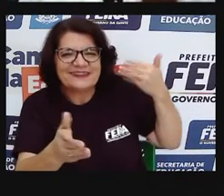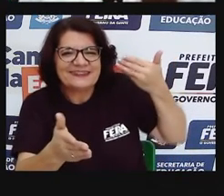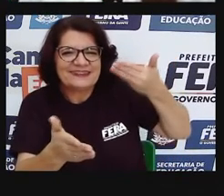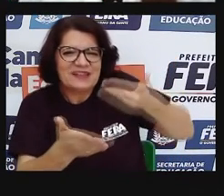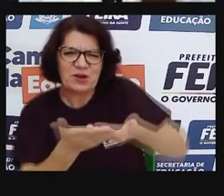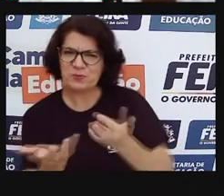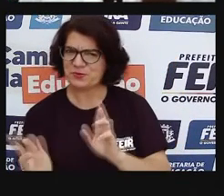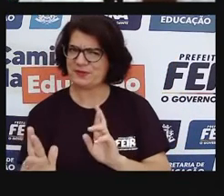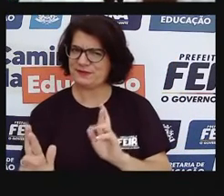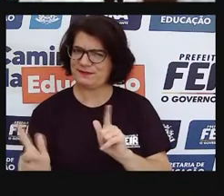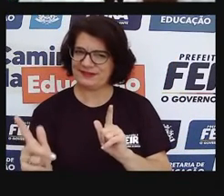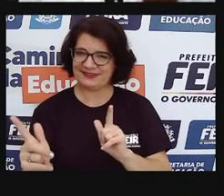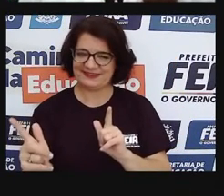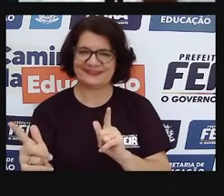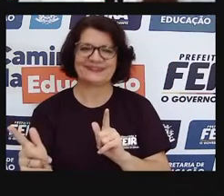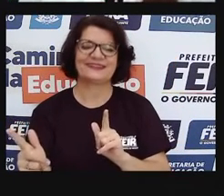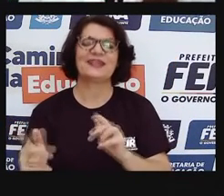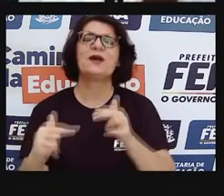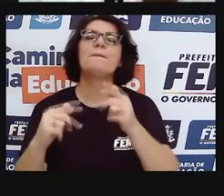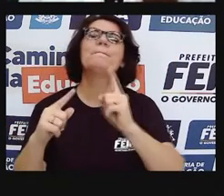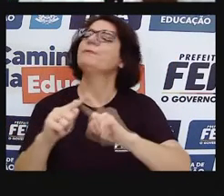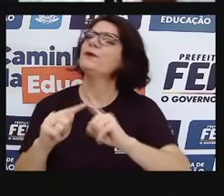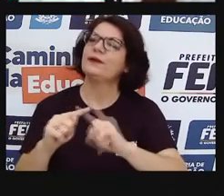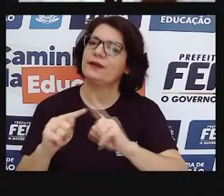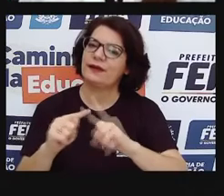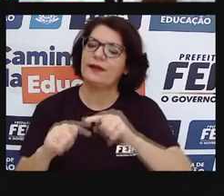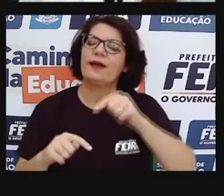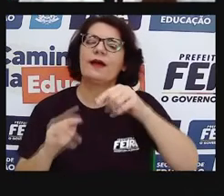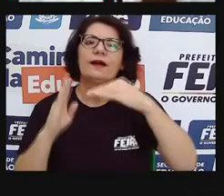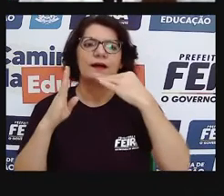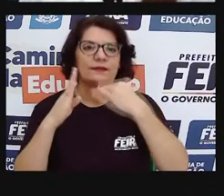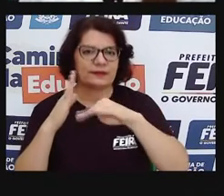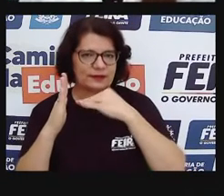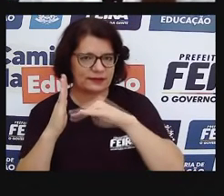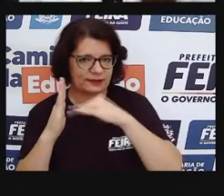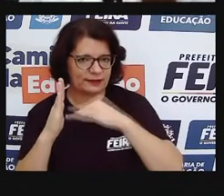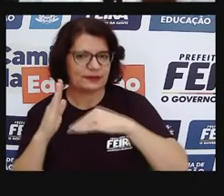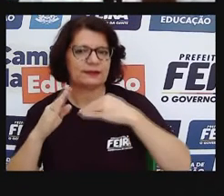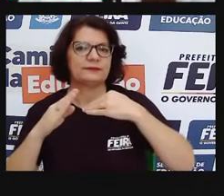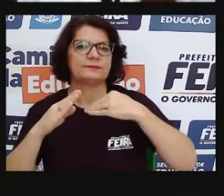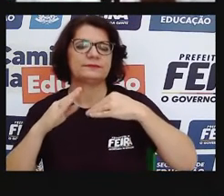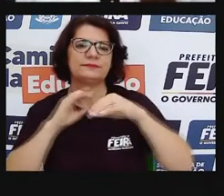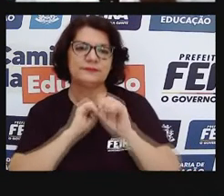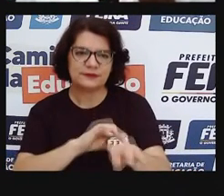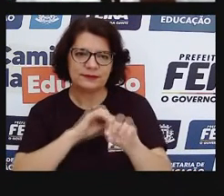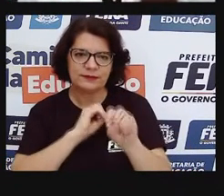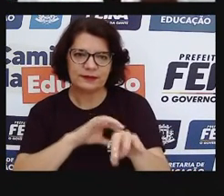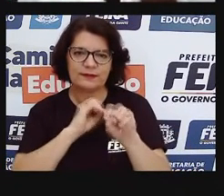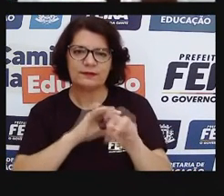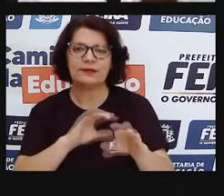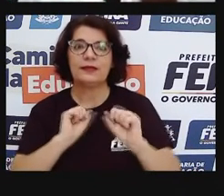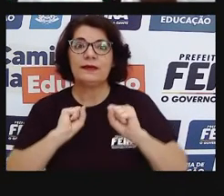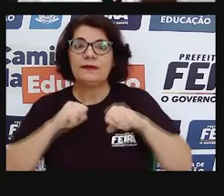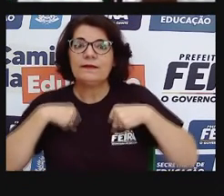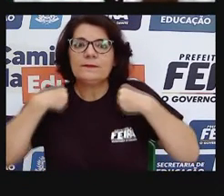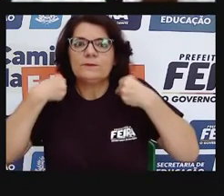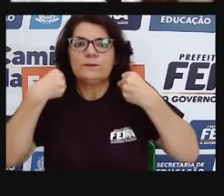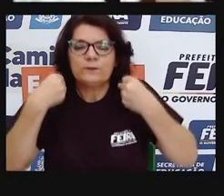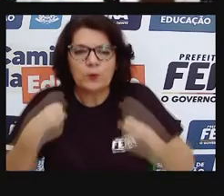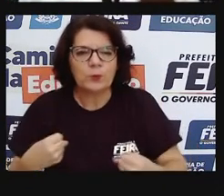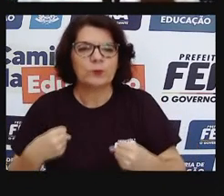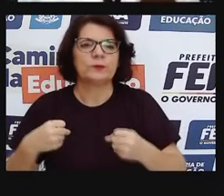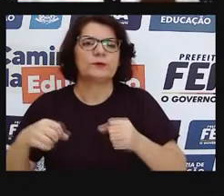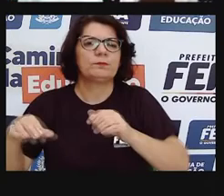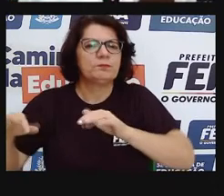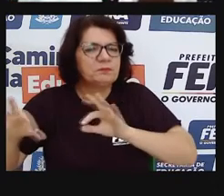próxima semana, a Secretaria de Educação está muito empenhada, e todos os anos é um movimento muito bacana,